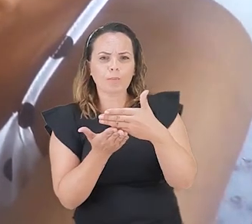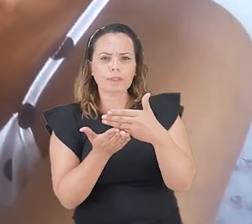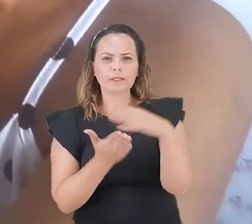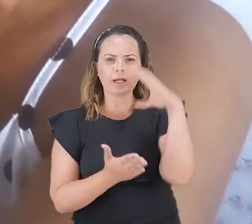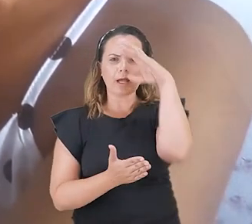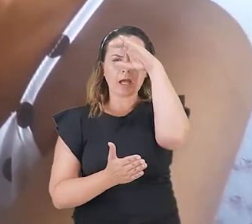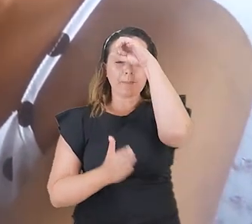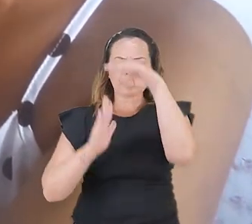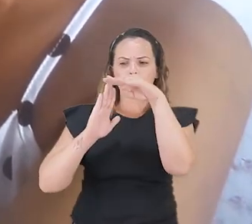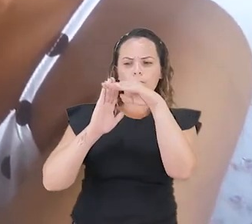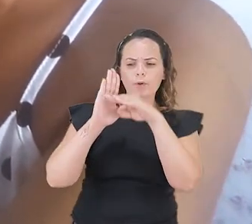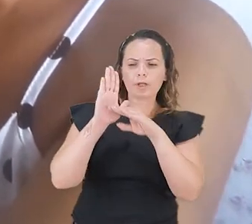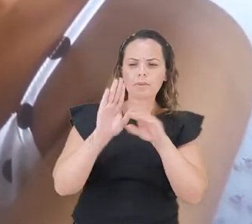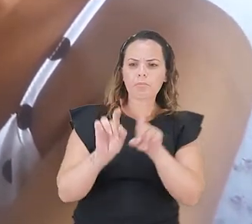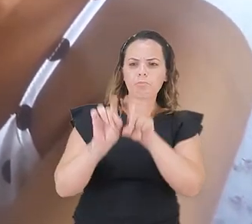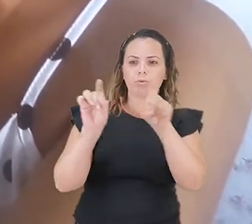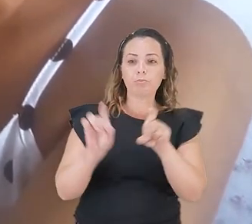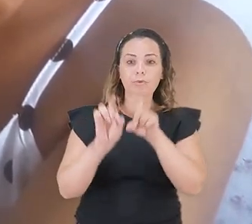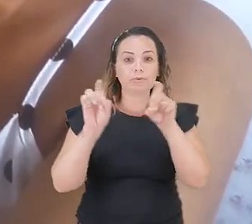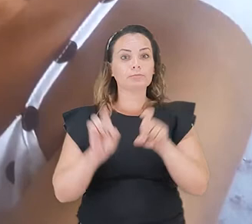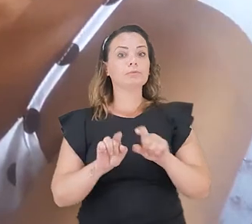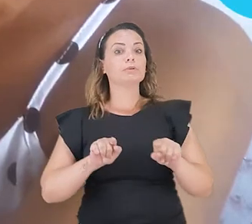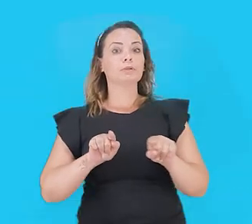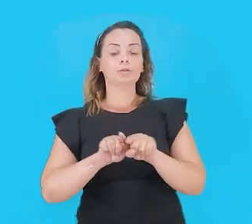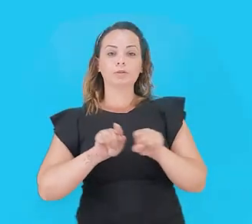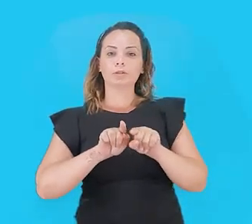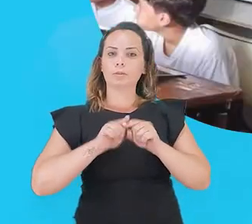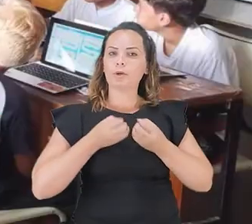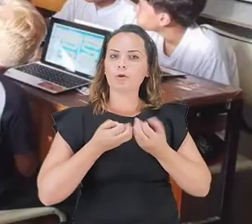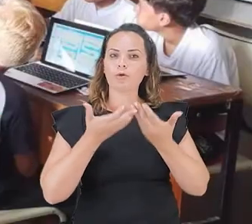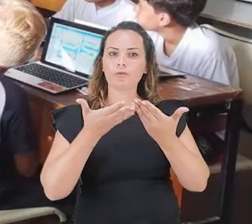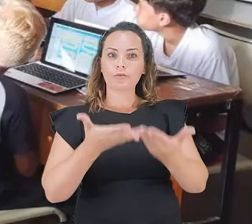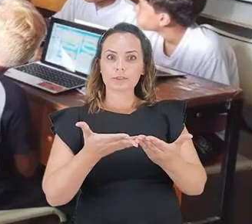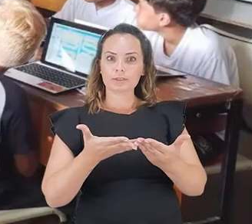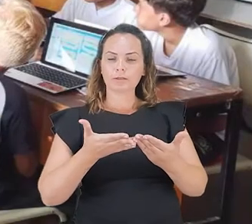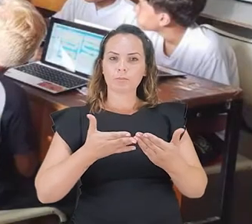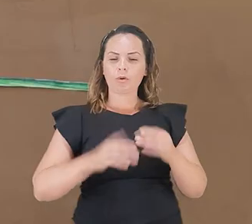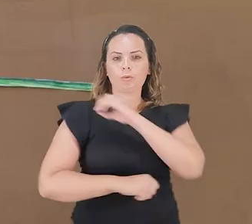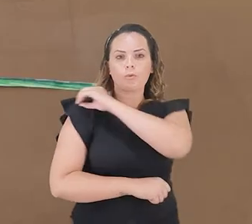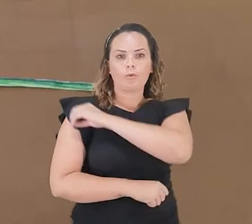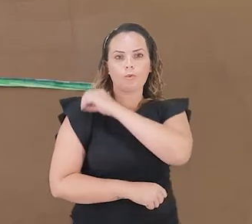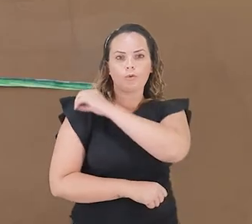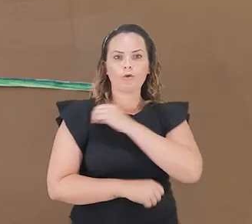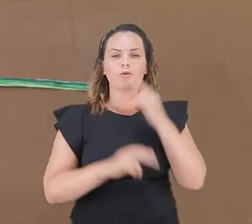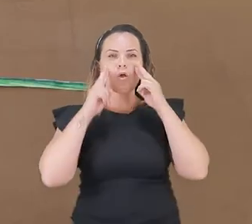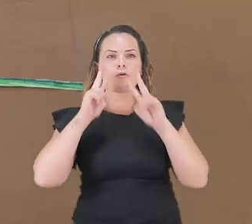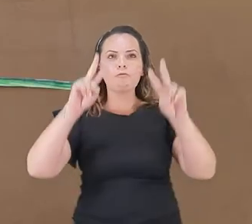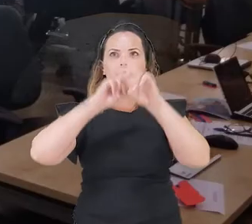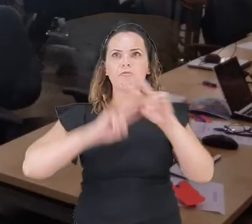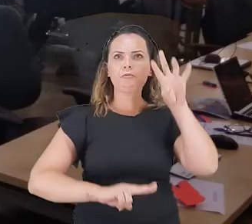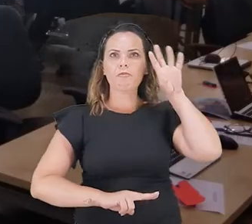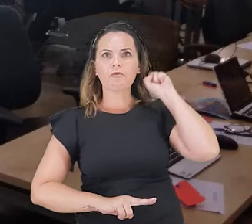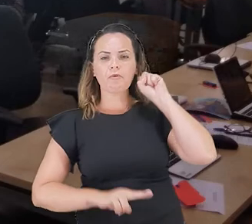programação. Além dessas oficinas, nós oferecemos também oficinas de audiovisual, oficinas de stop motion,